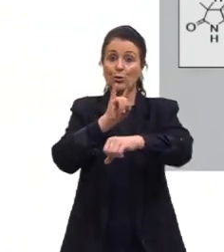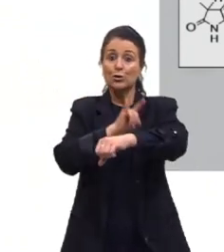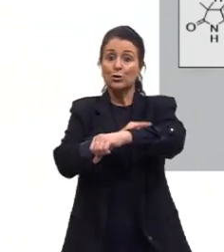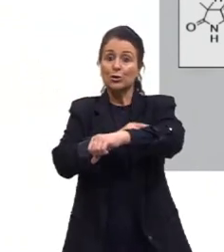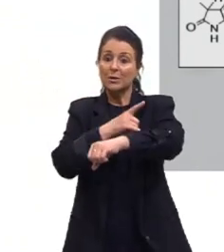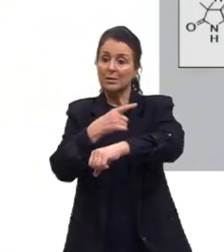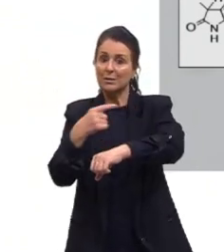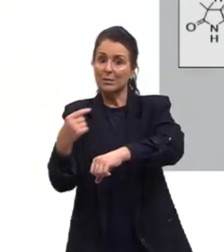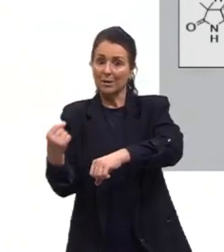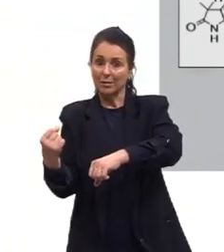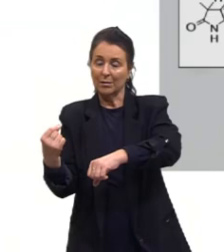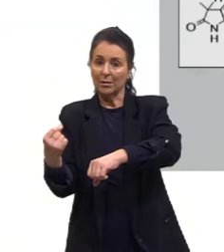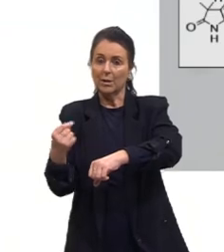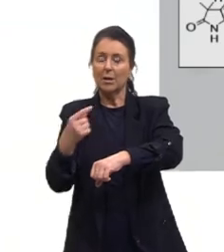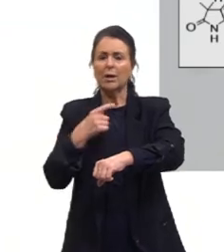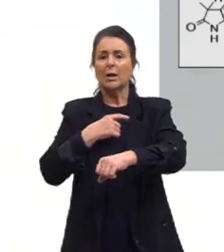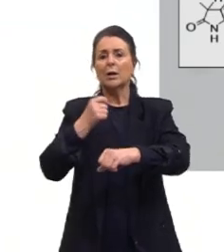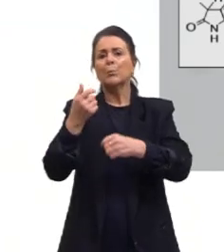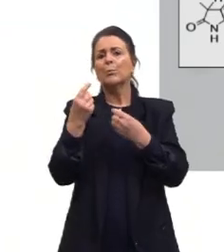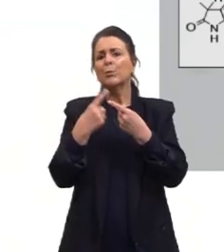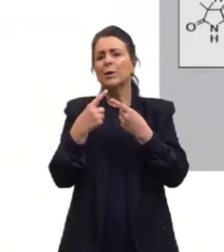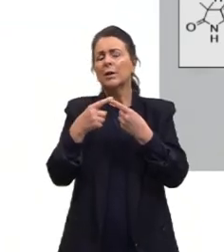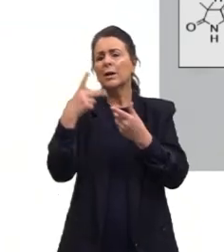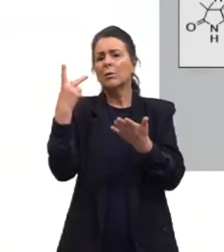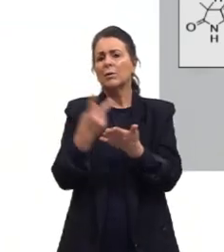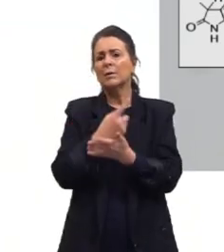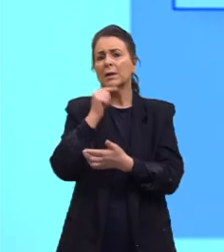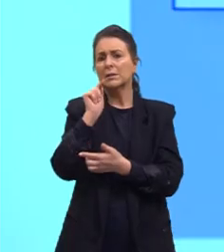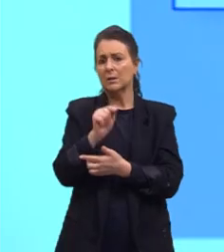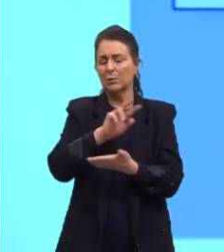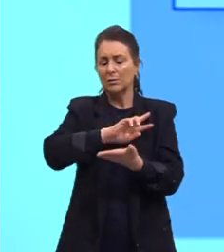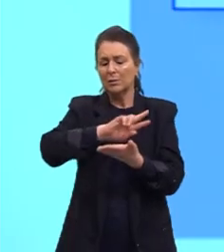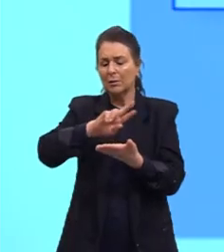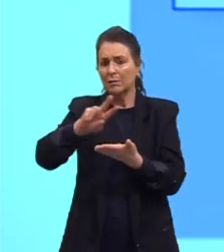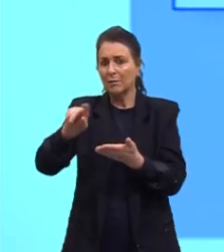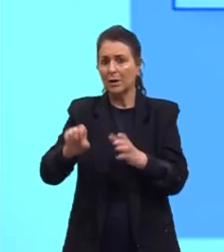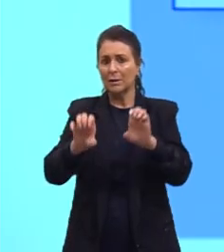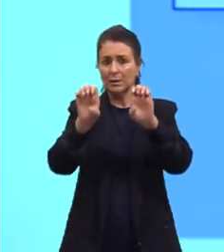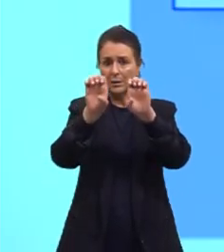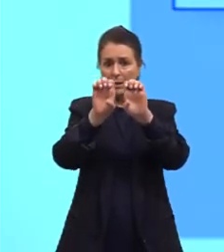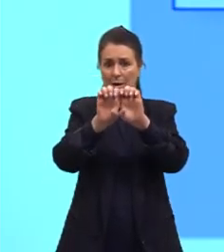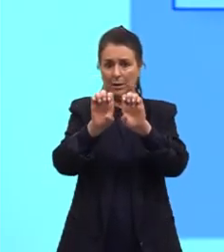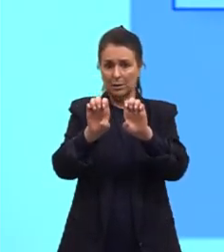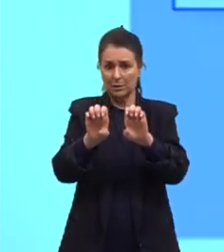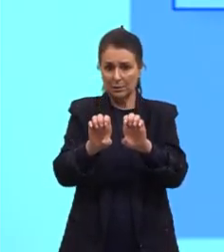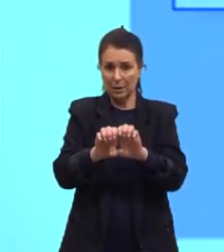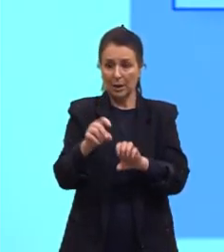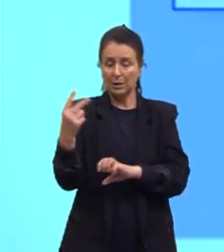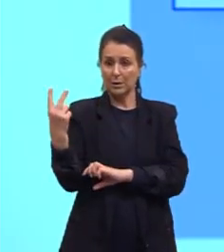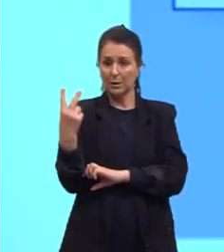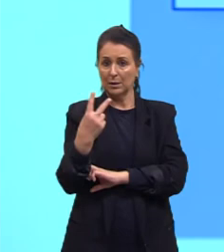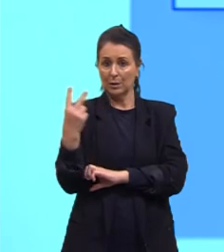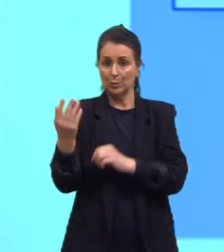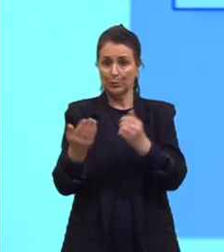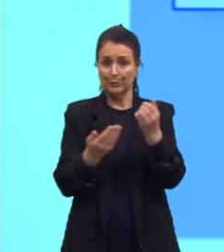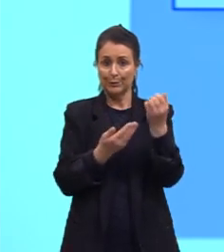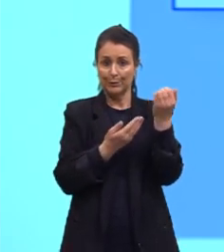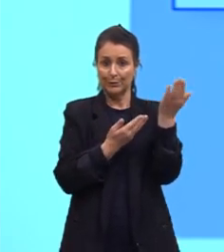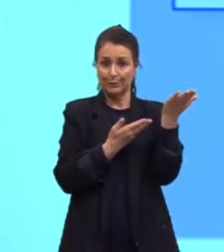ilustra o que ocorre nesse tratamento e aí traz a estrutura tanto da bilirrubina quanto da